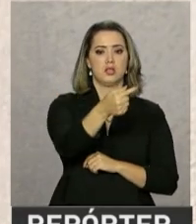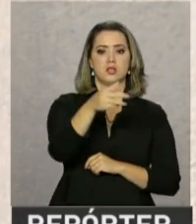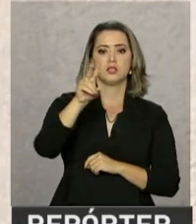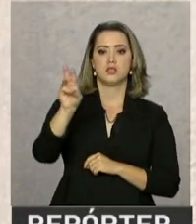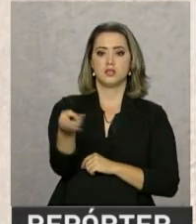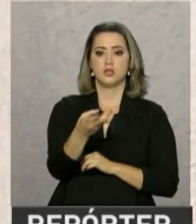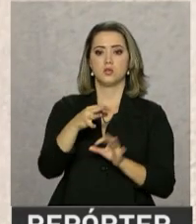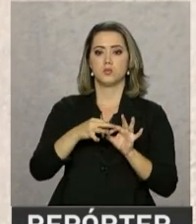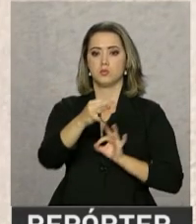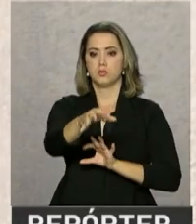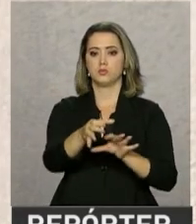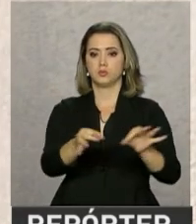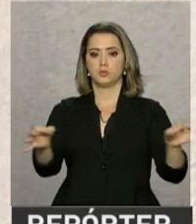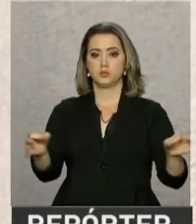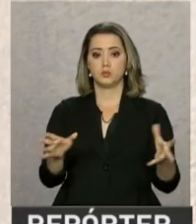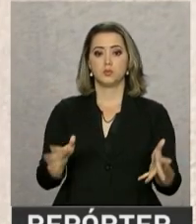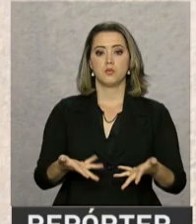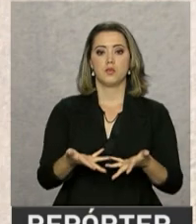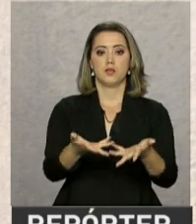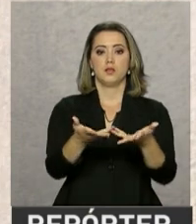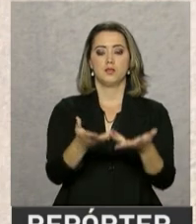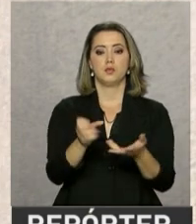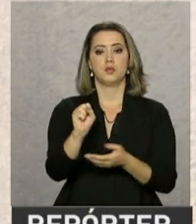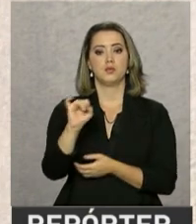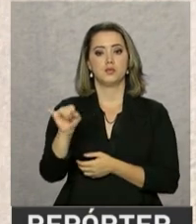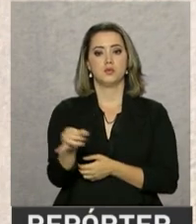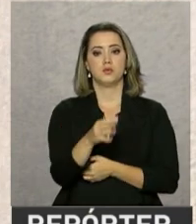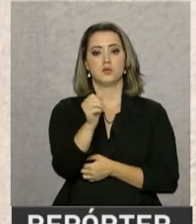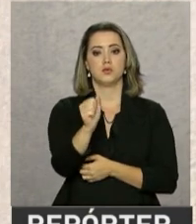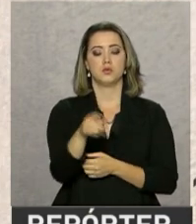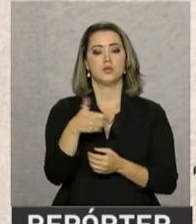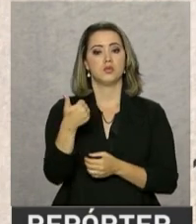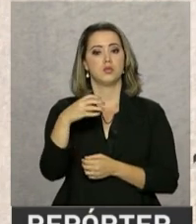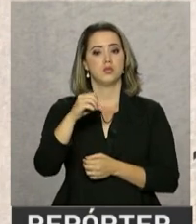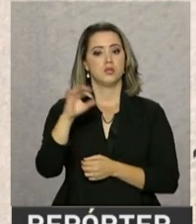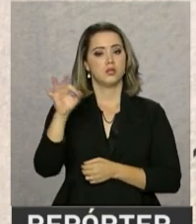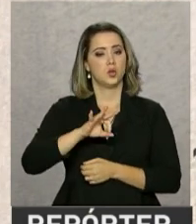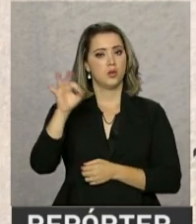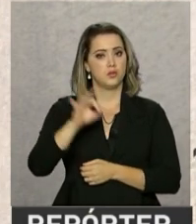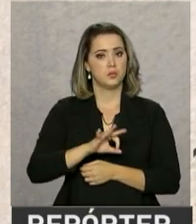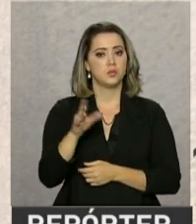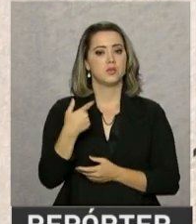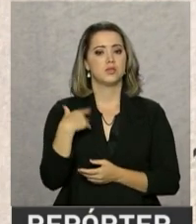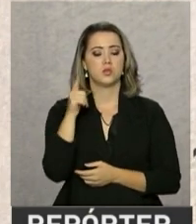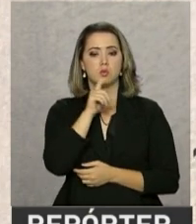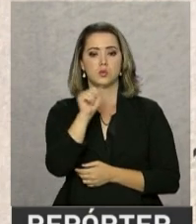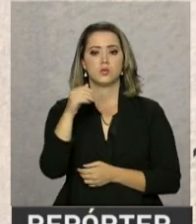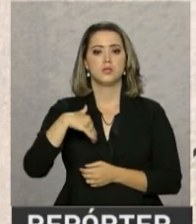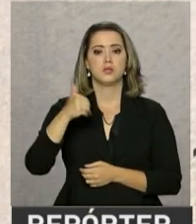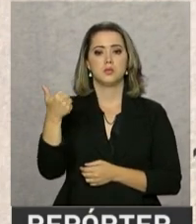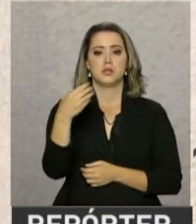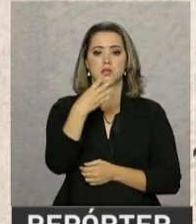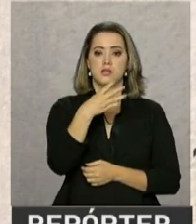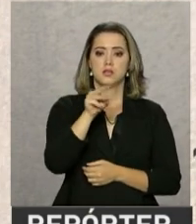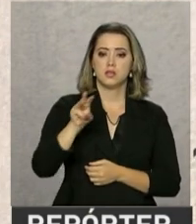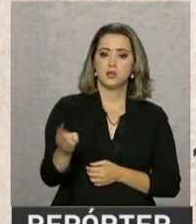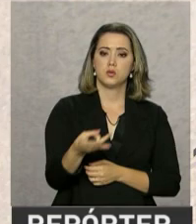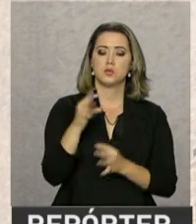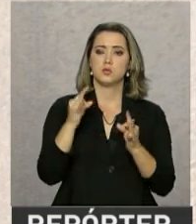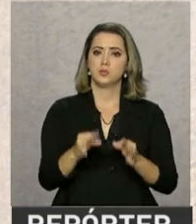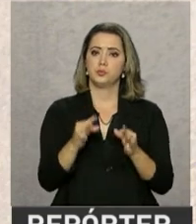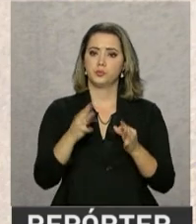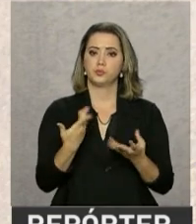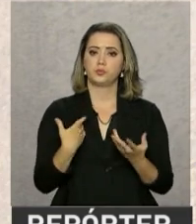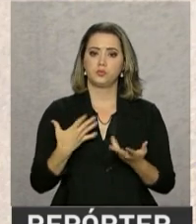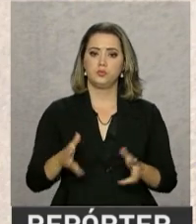de hectares. A produção da soja também deve crescer mais de 19%, chegando a quase 114 milhões de toneladas.